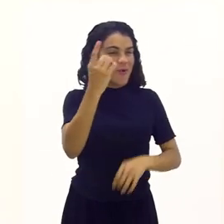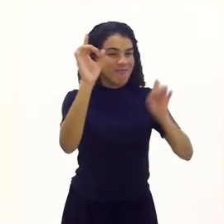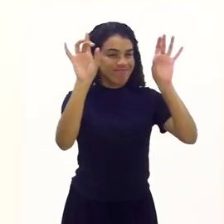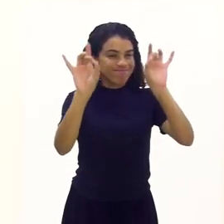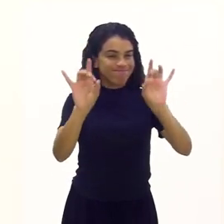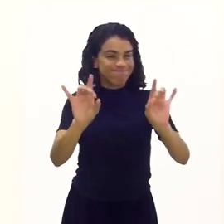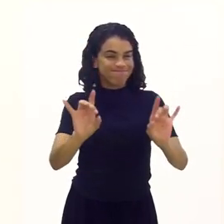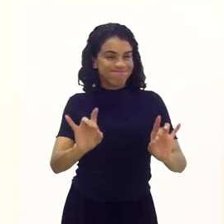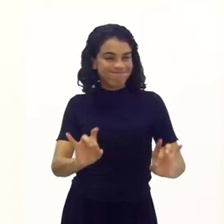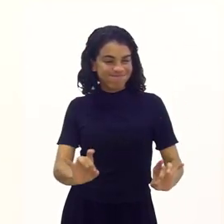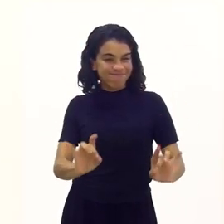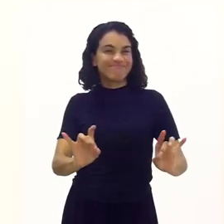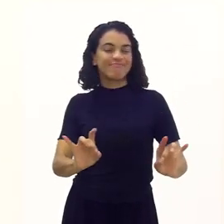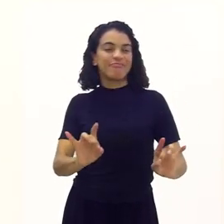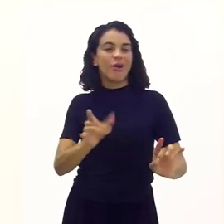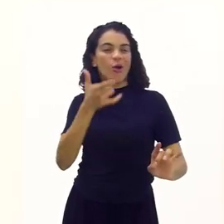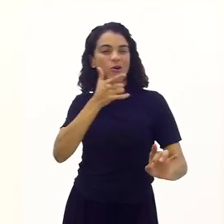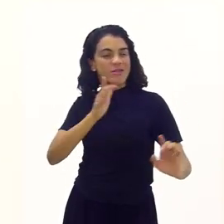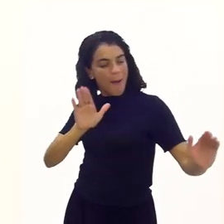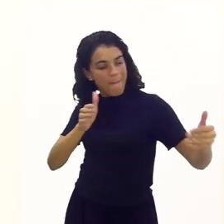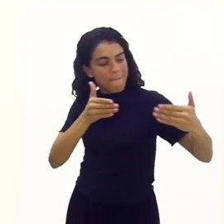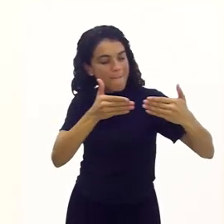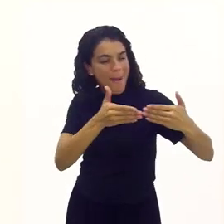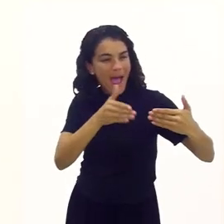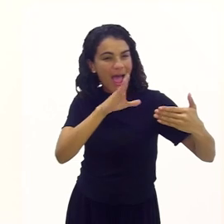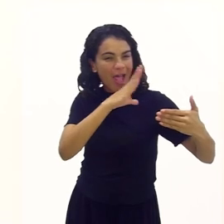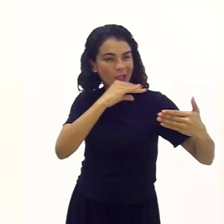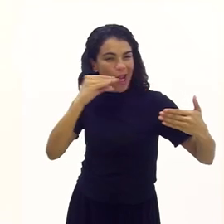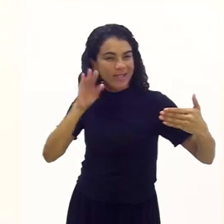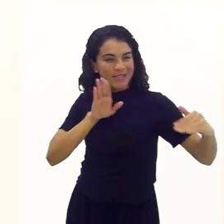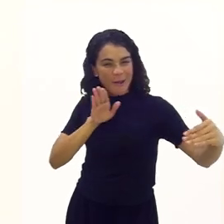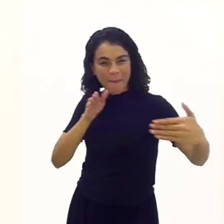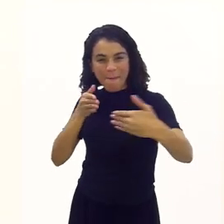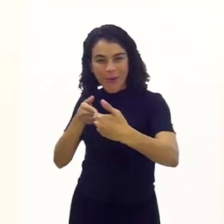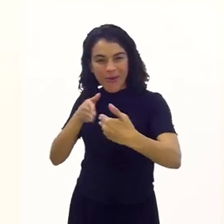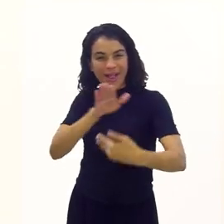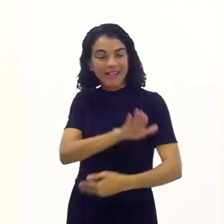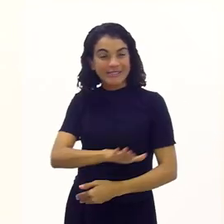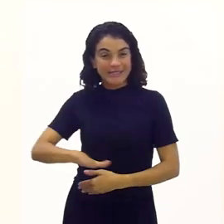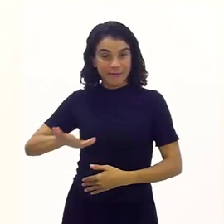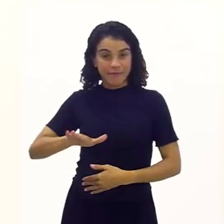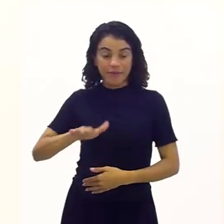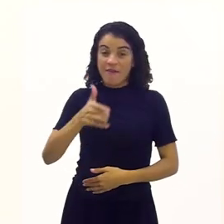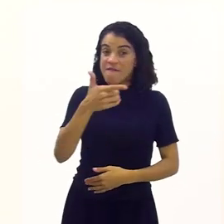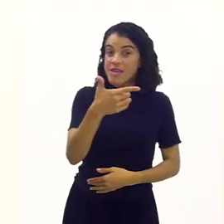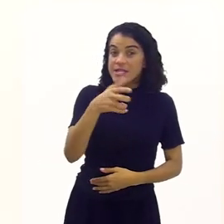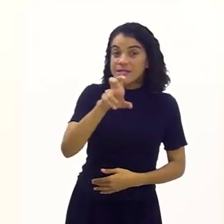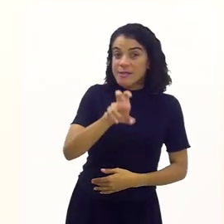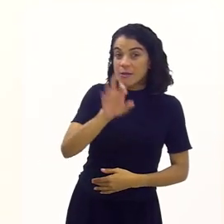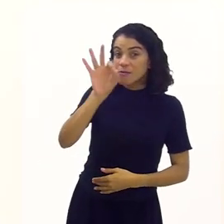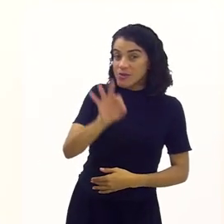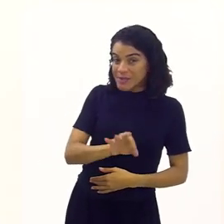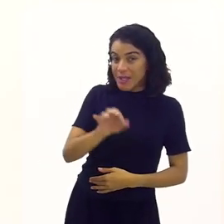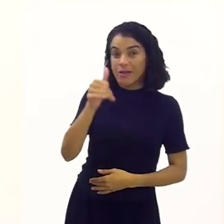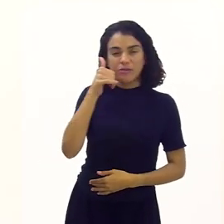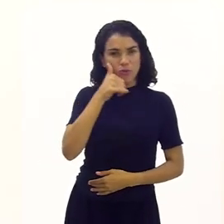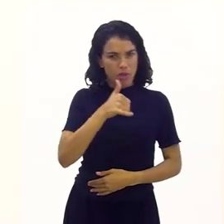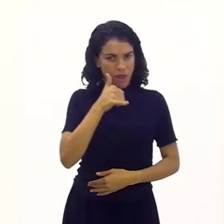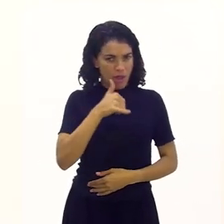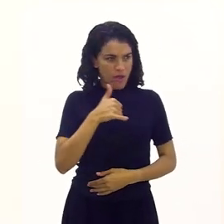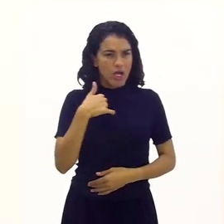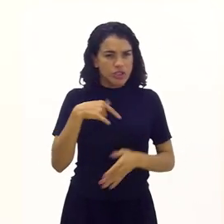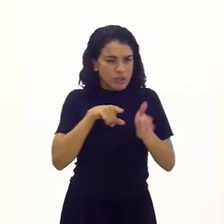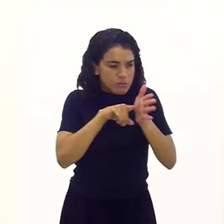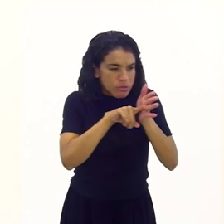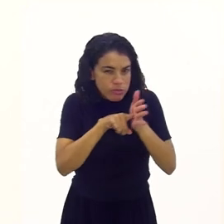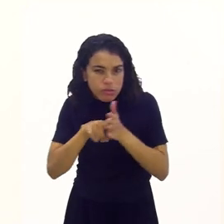para chegar aos adolescentes, às crianças e 25% das mulheres foi